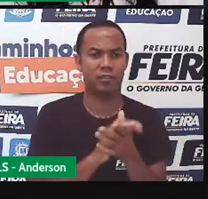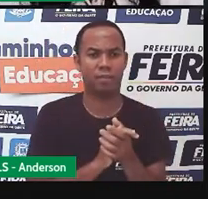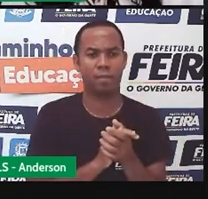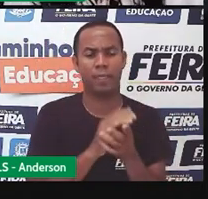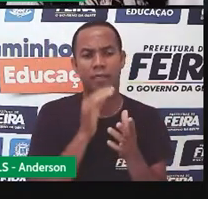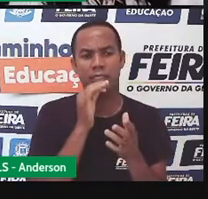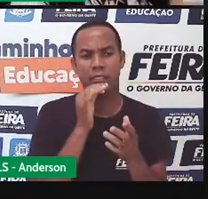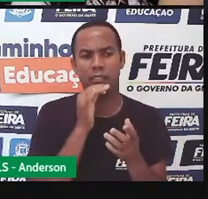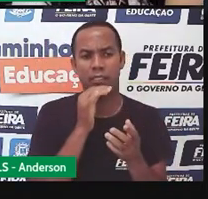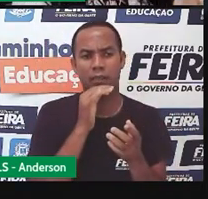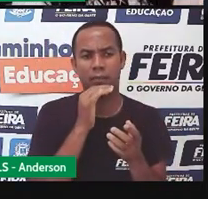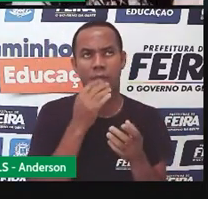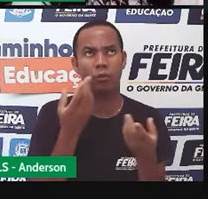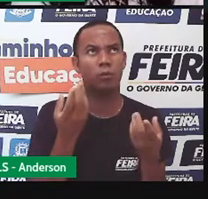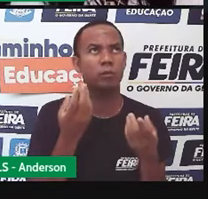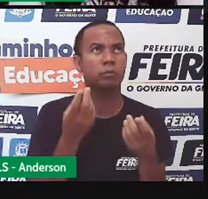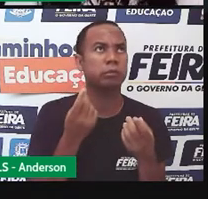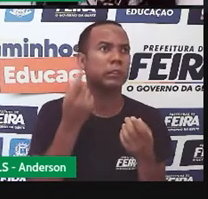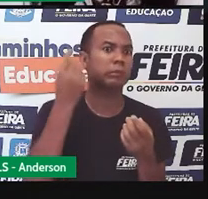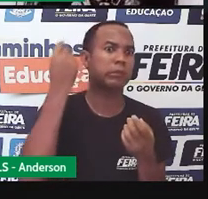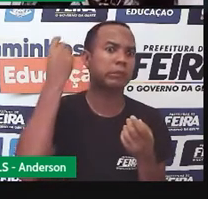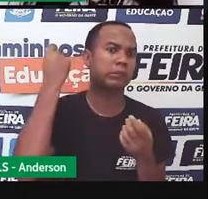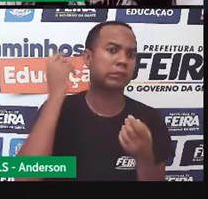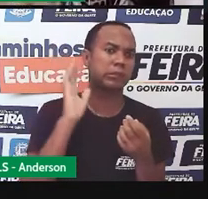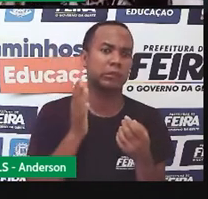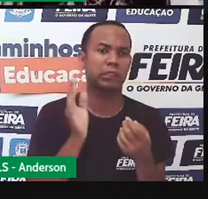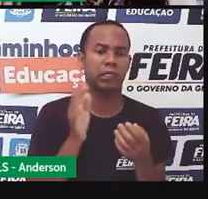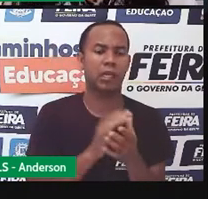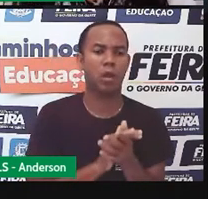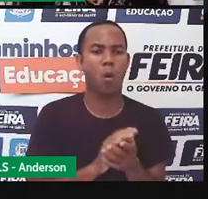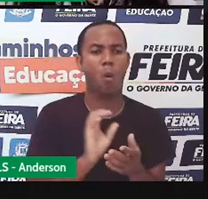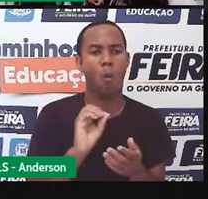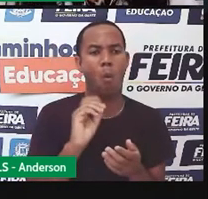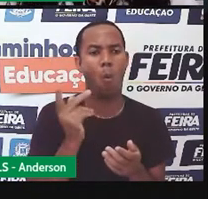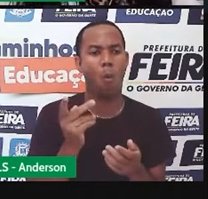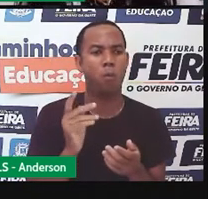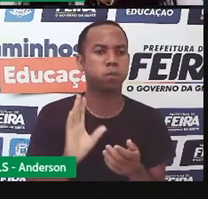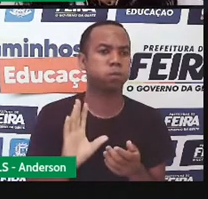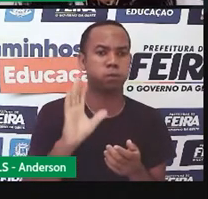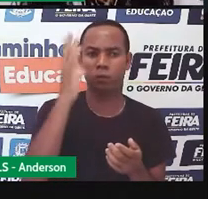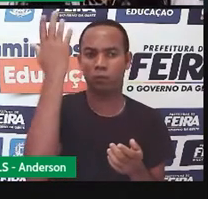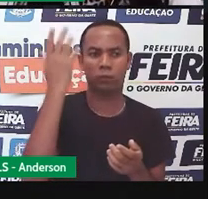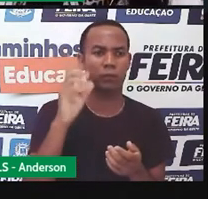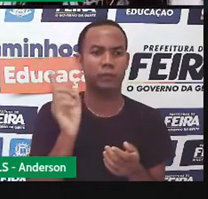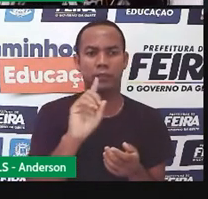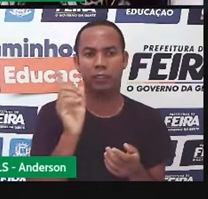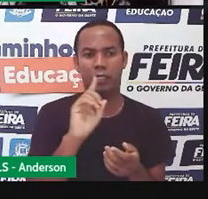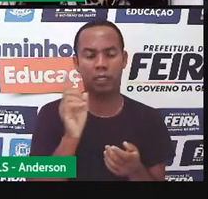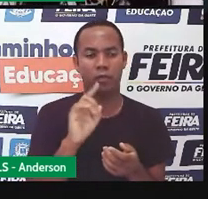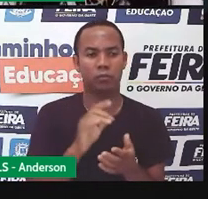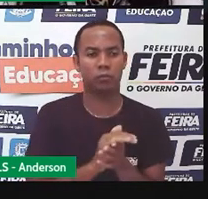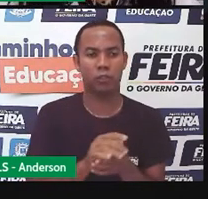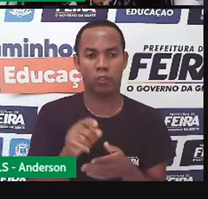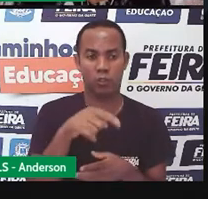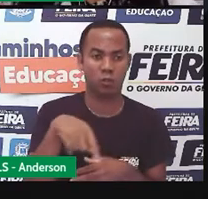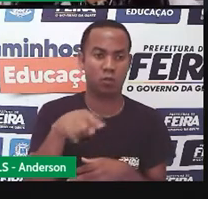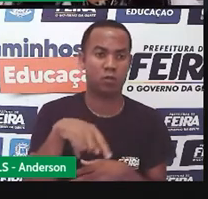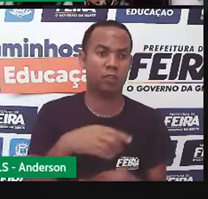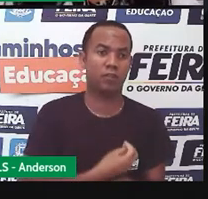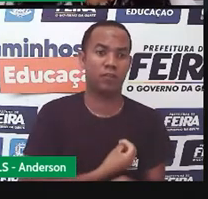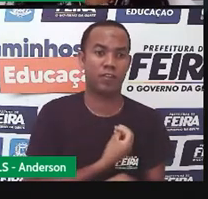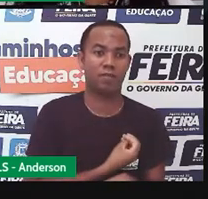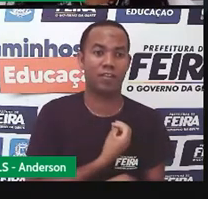que vem de longe ou que aconteceu há muito tempo. Não. É uma coisa que nós estamos vivendo